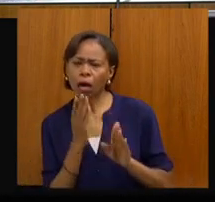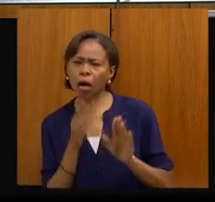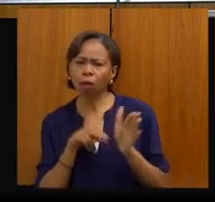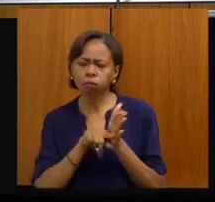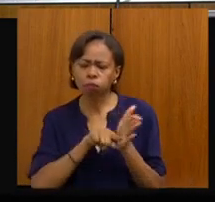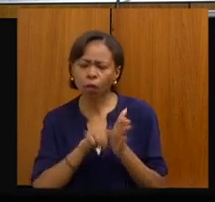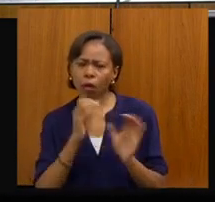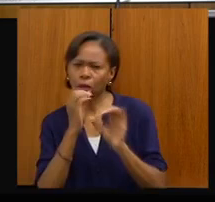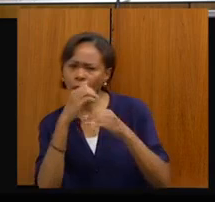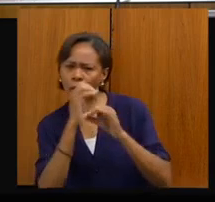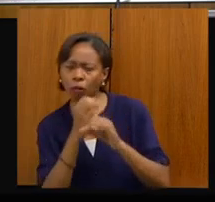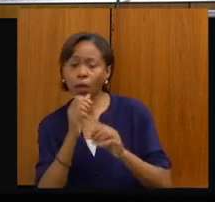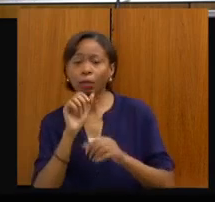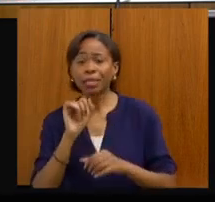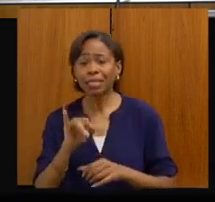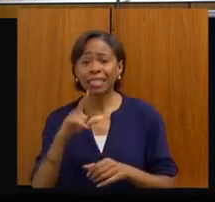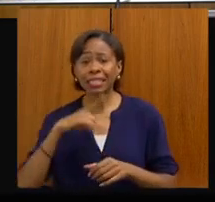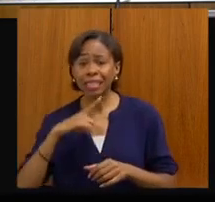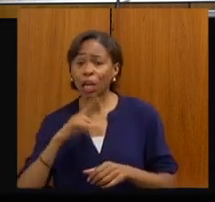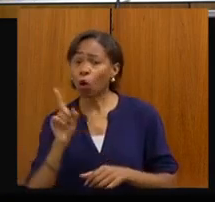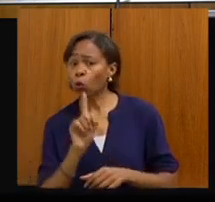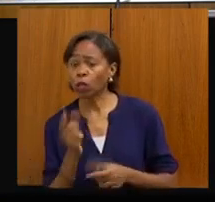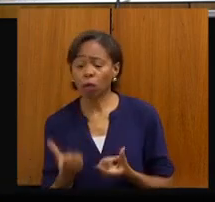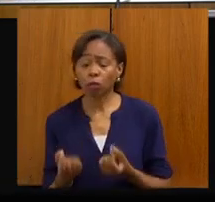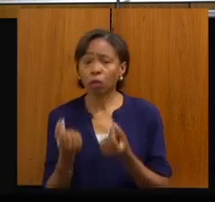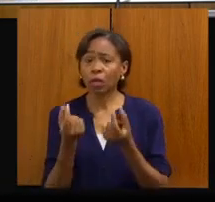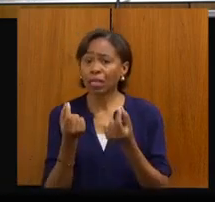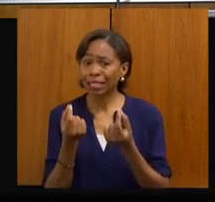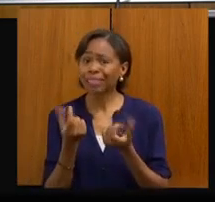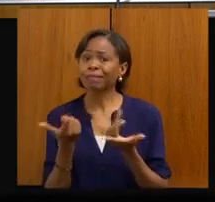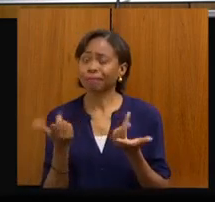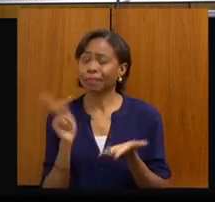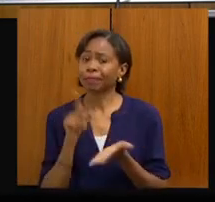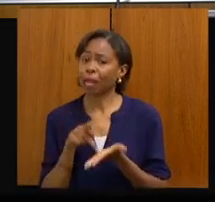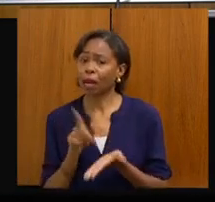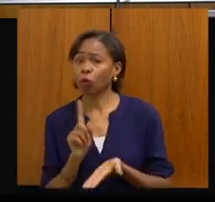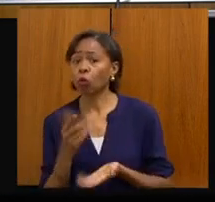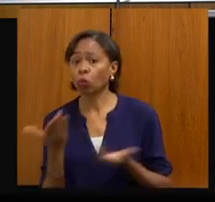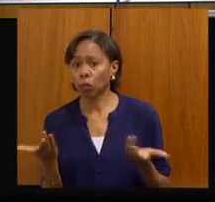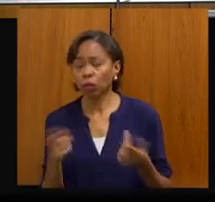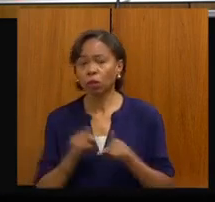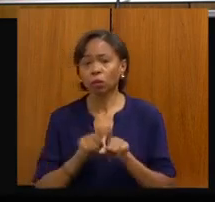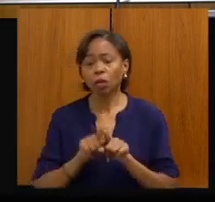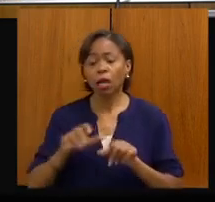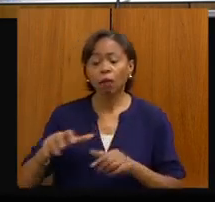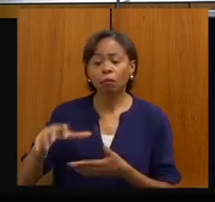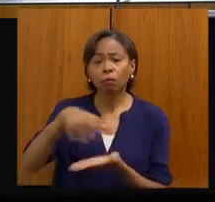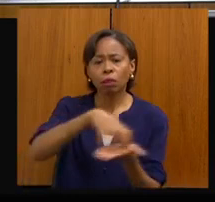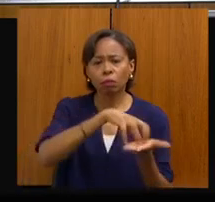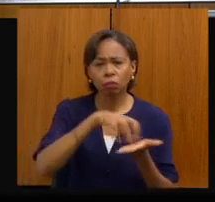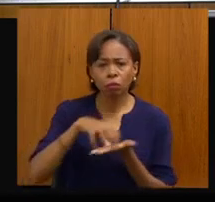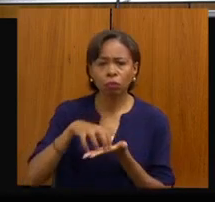exames para confirmação de neoplasias malignas, e a pactuação e reprogramação da rede de oncologia